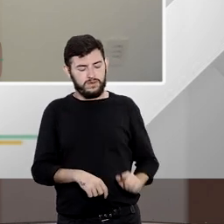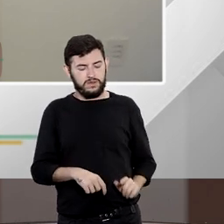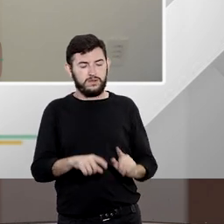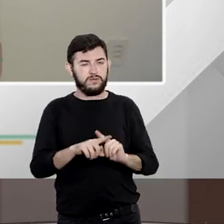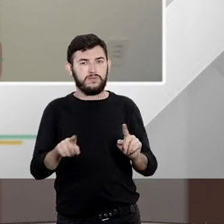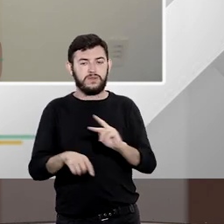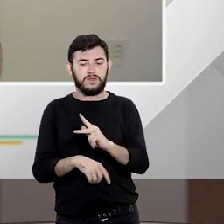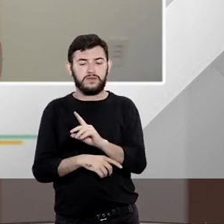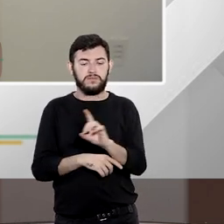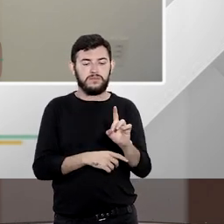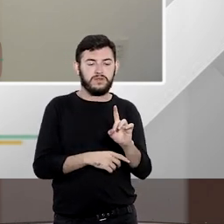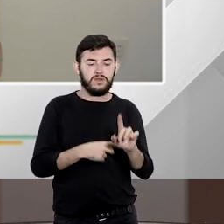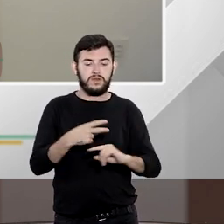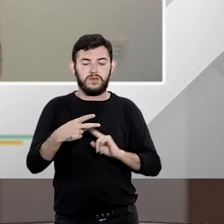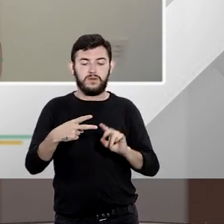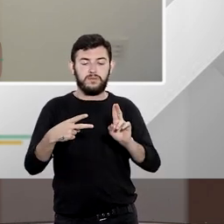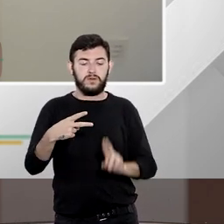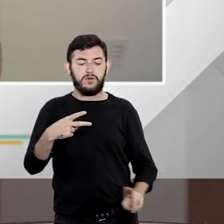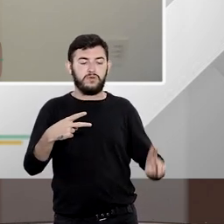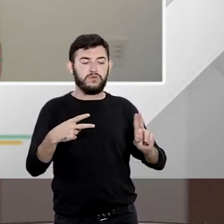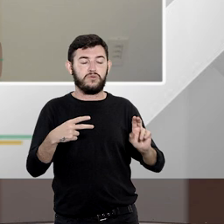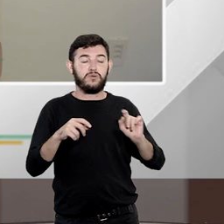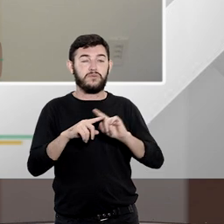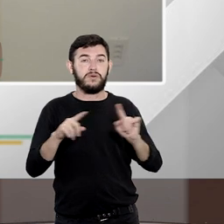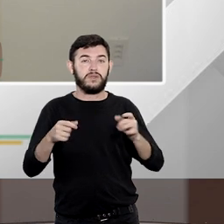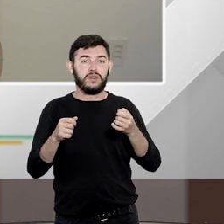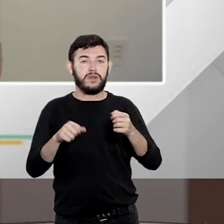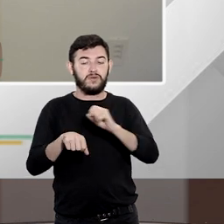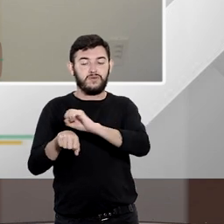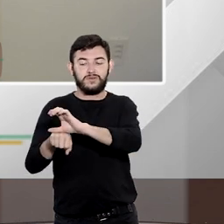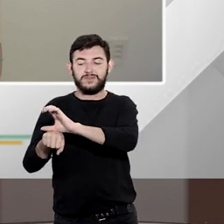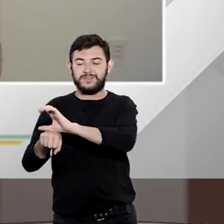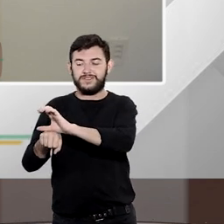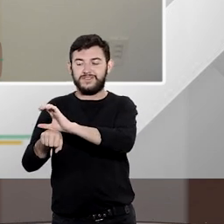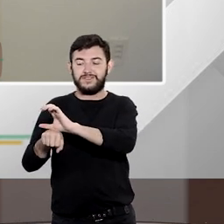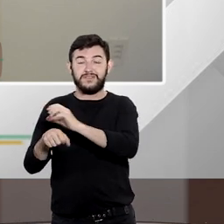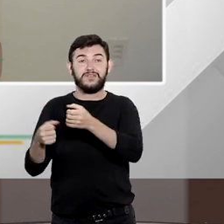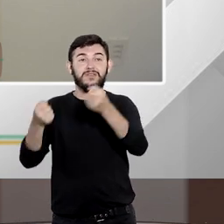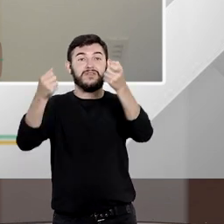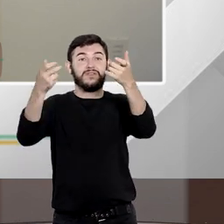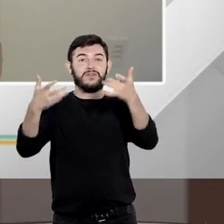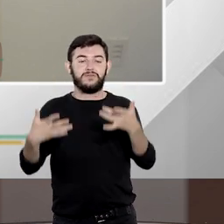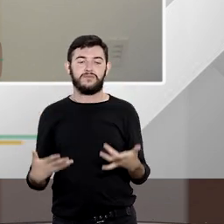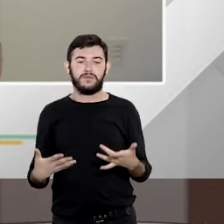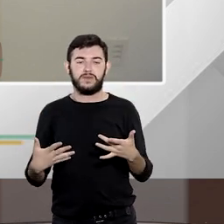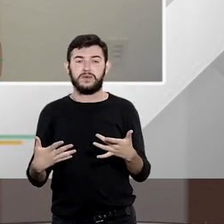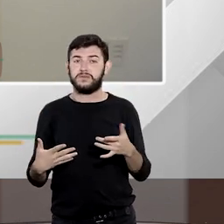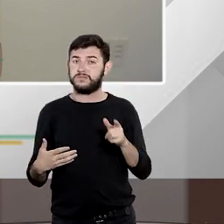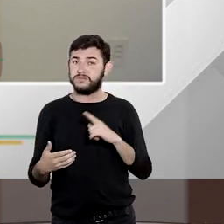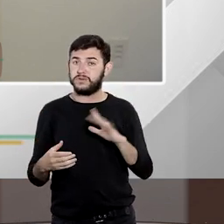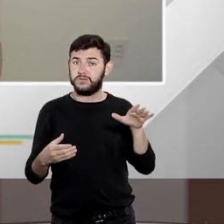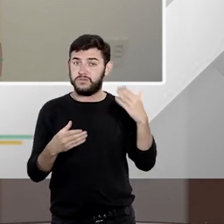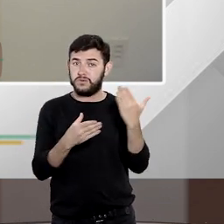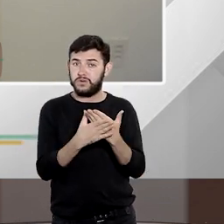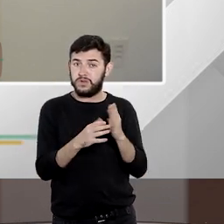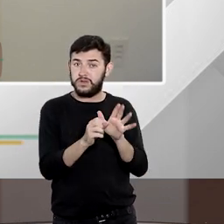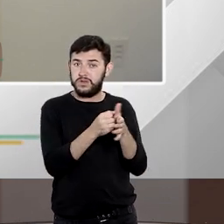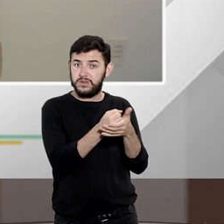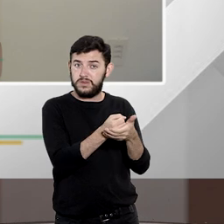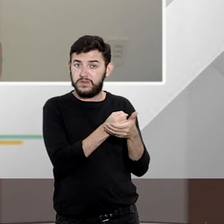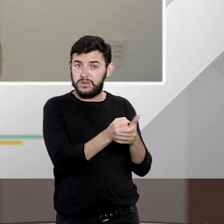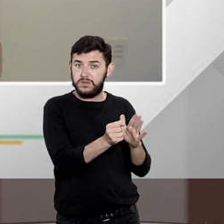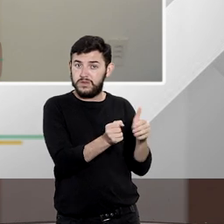do habeas data quando não a própria constituição fala né quando não prefira fazê-lo por processo sigiloso judicial ou